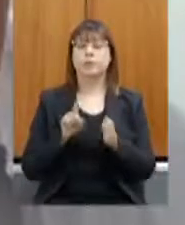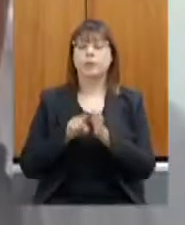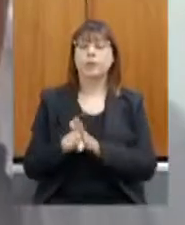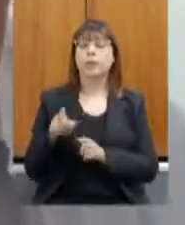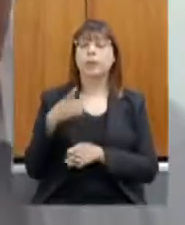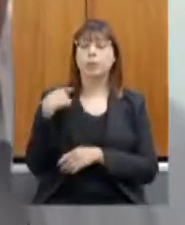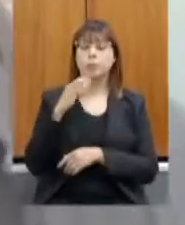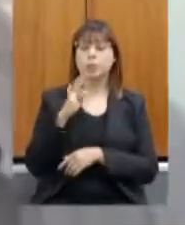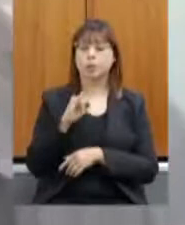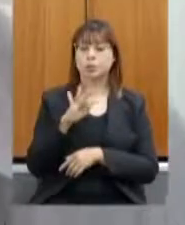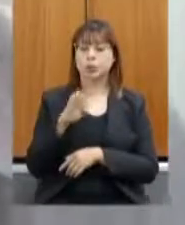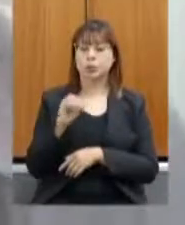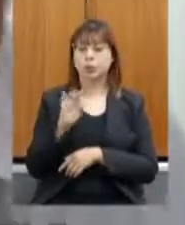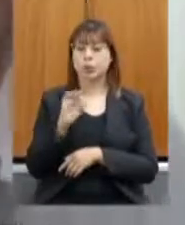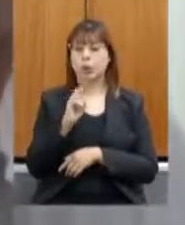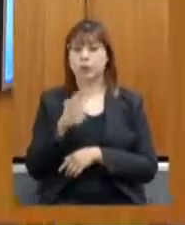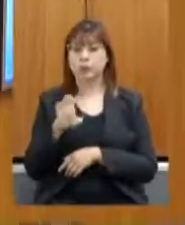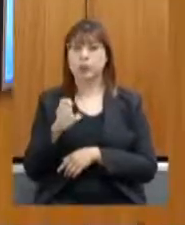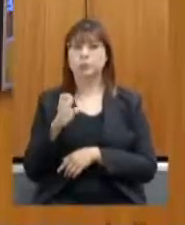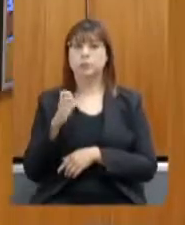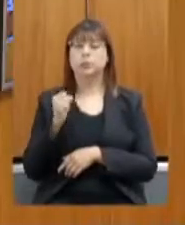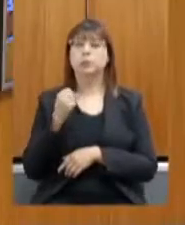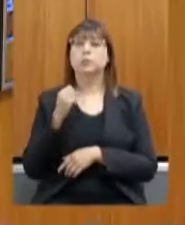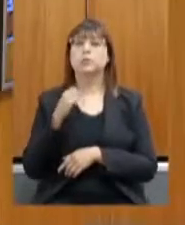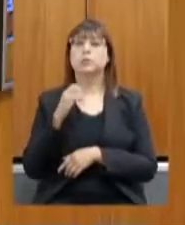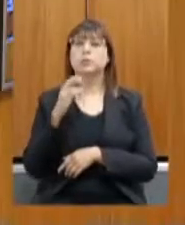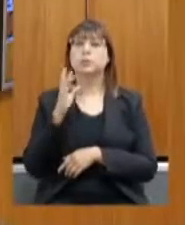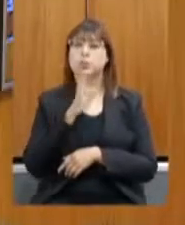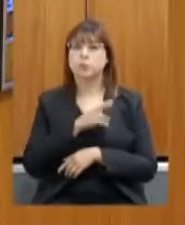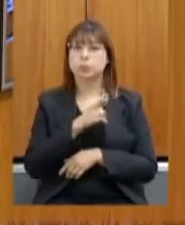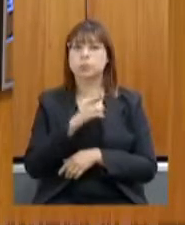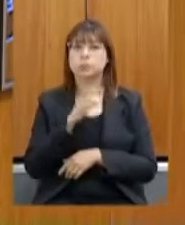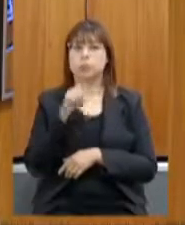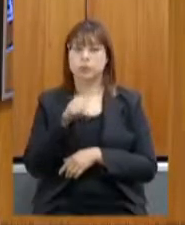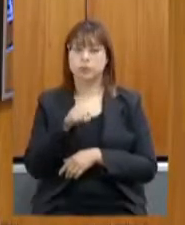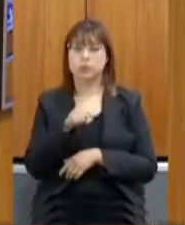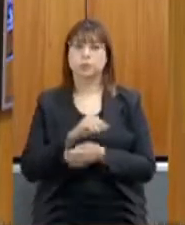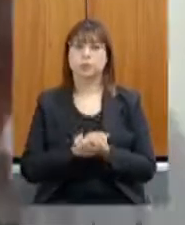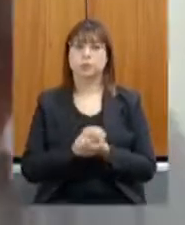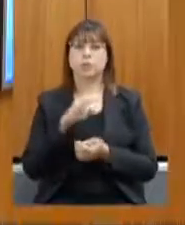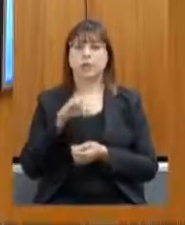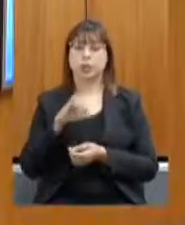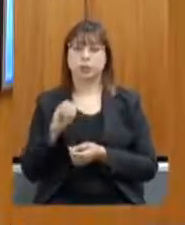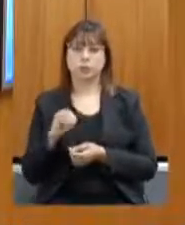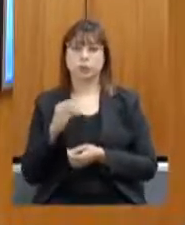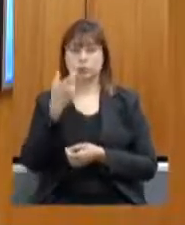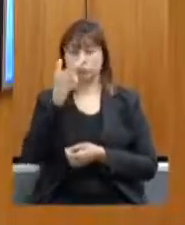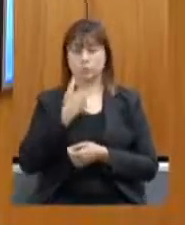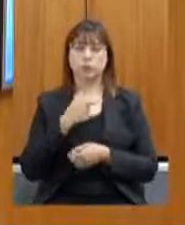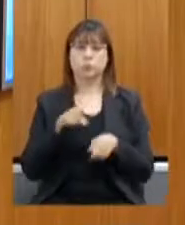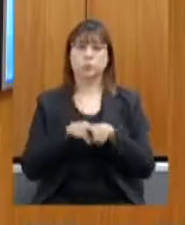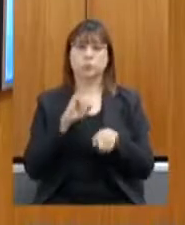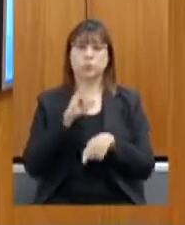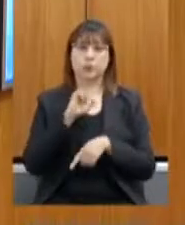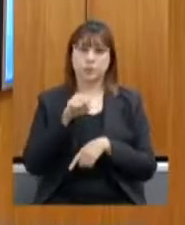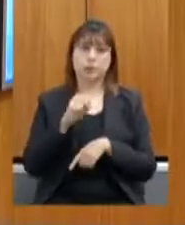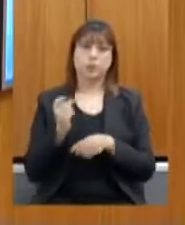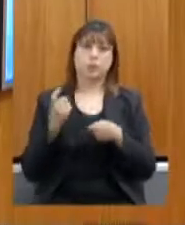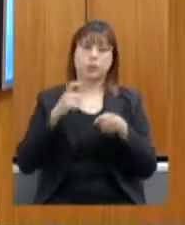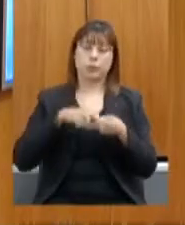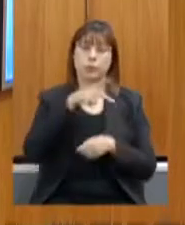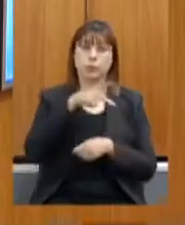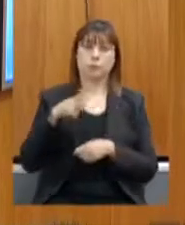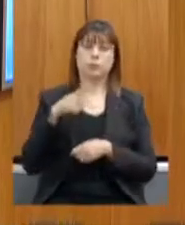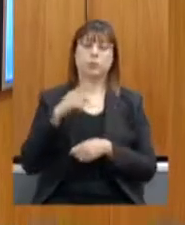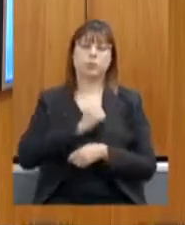Torres vota senhor presidente deputado Inácio Franco também vota sim devolvo a presidência ao coronel Henrique deputado